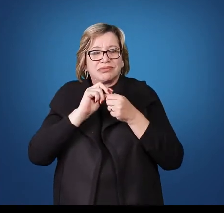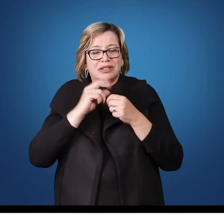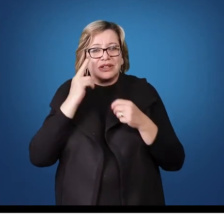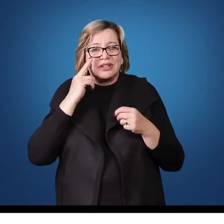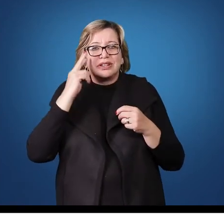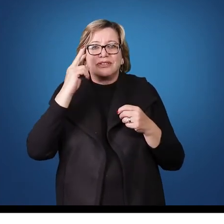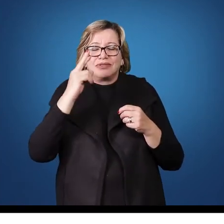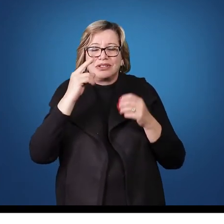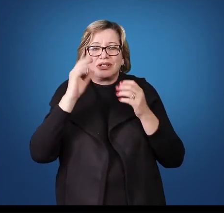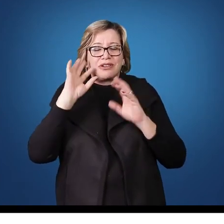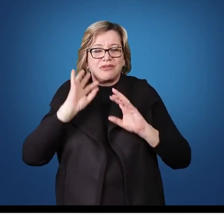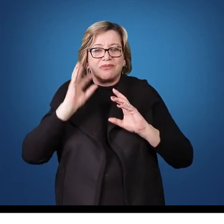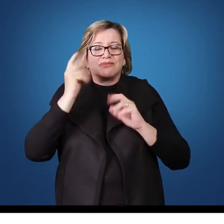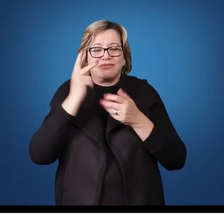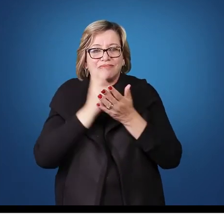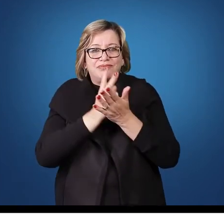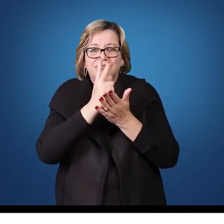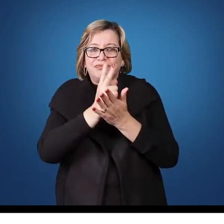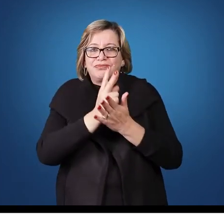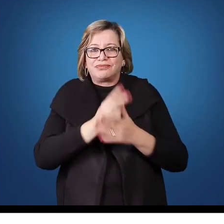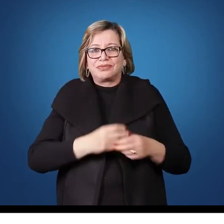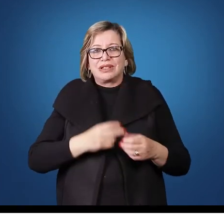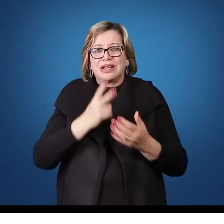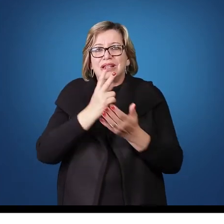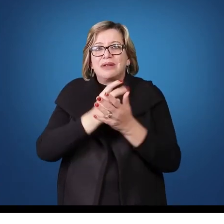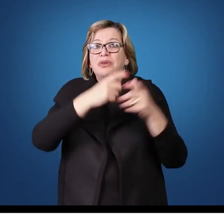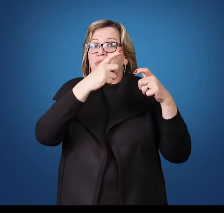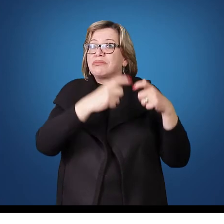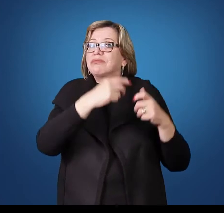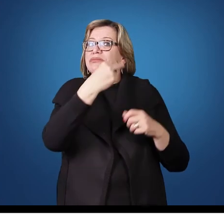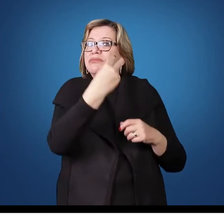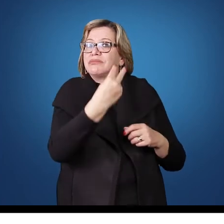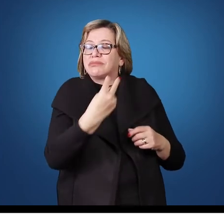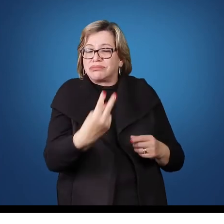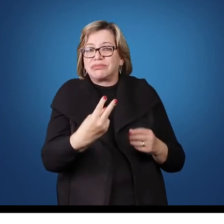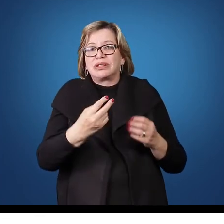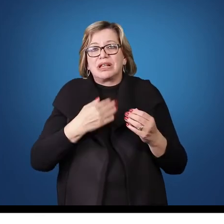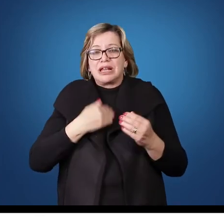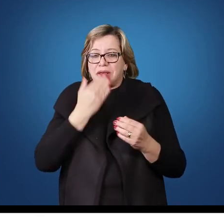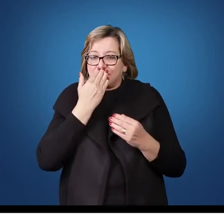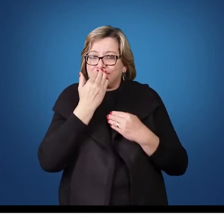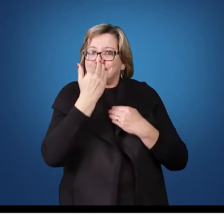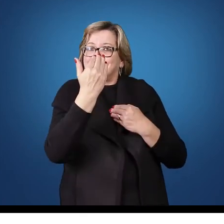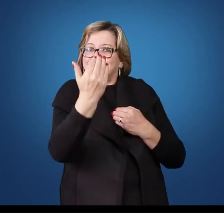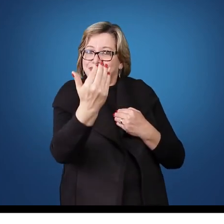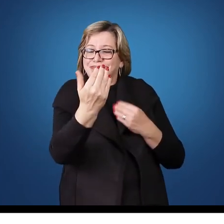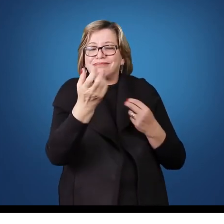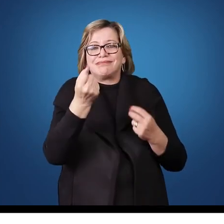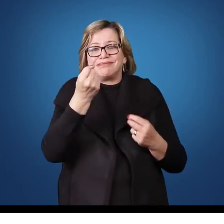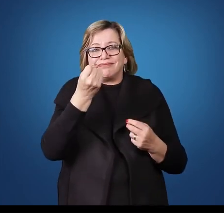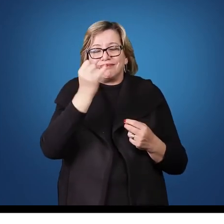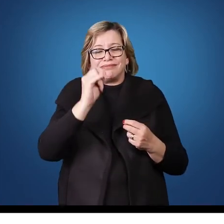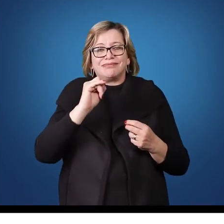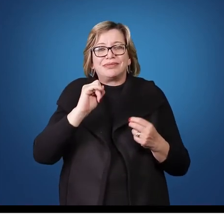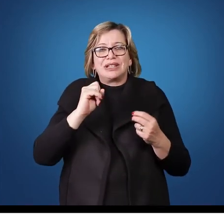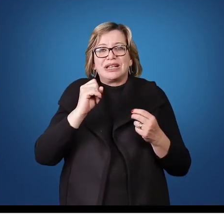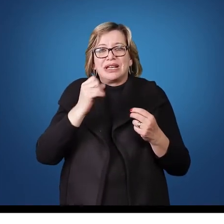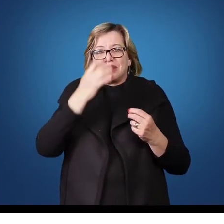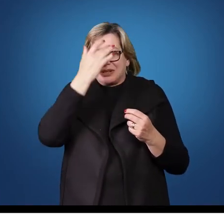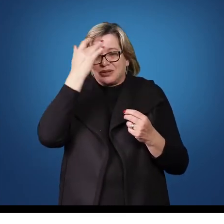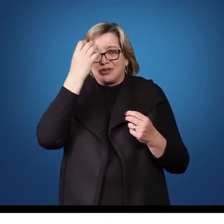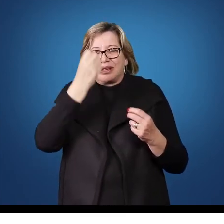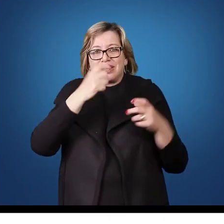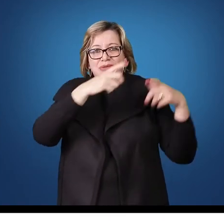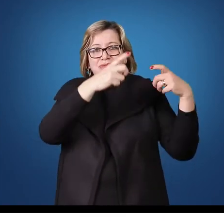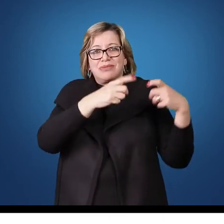Então uma situação muito comum da levantadora na posição 2 é que ela já esteja próximo da rede e caso o jogador da posição 3